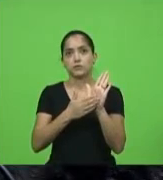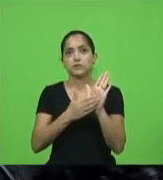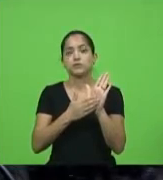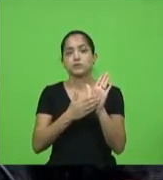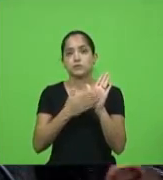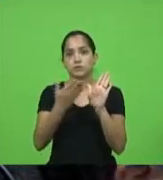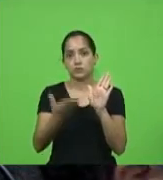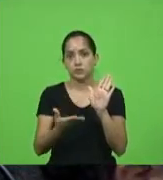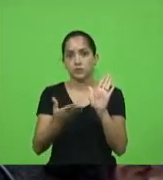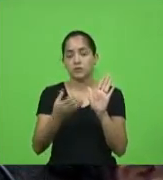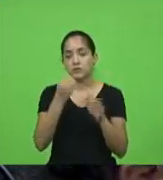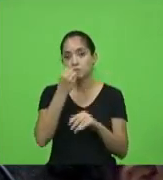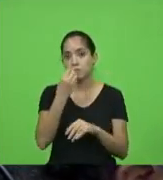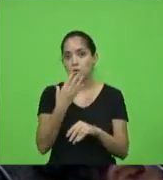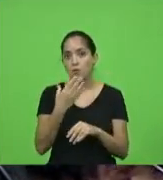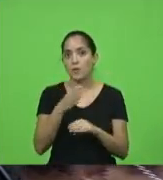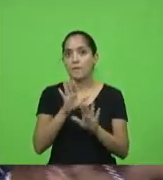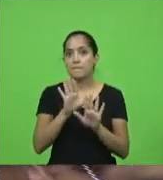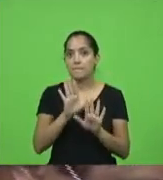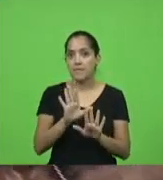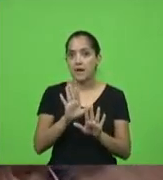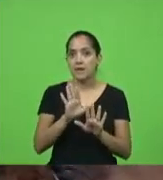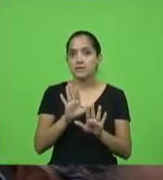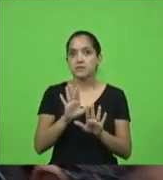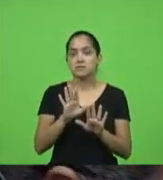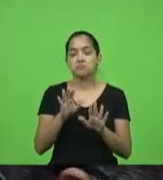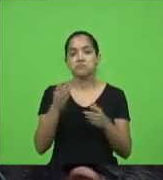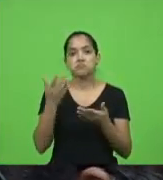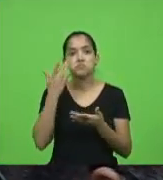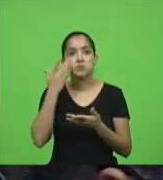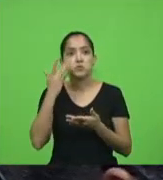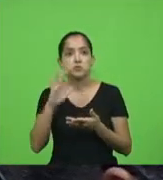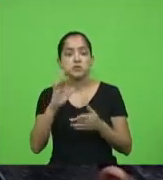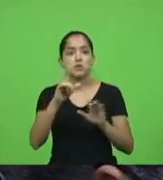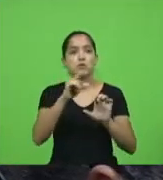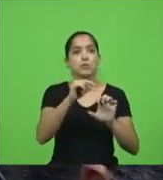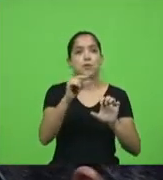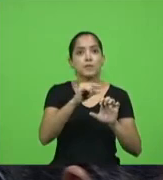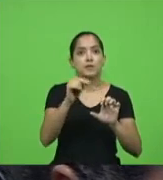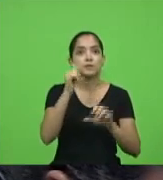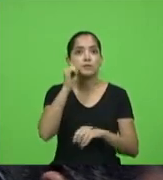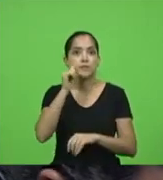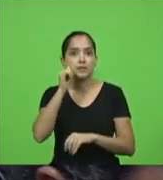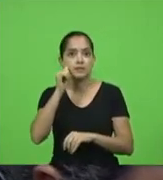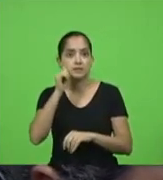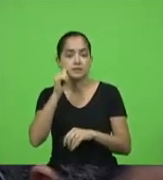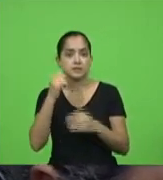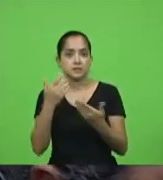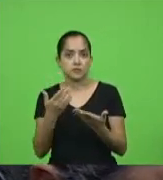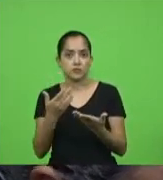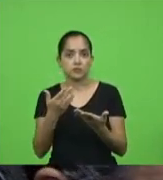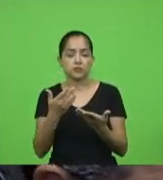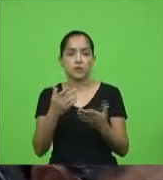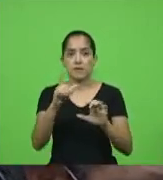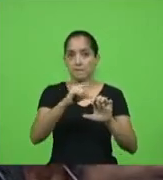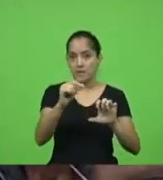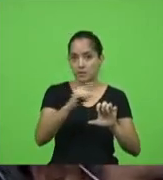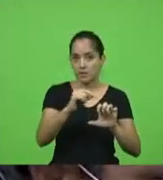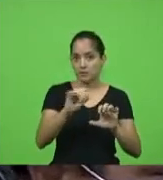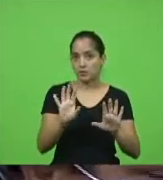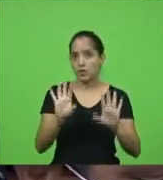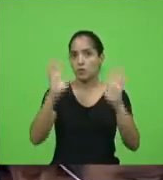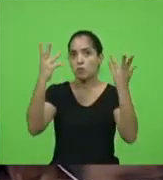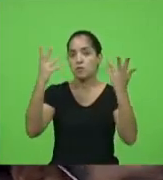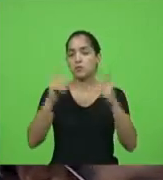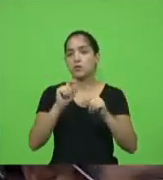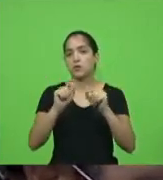bem intencionada mas de forma geral eu não sei o que que o empreendedor em Brasil em Santa Catarina tem a tem a comemorar